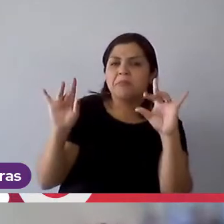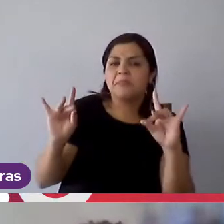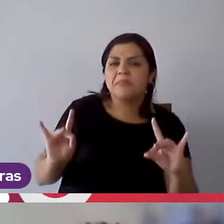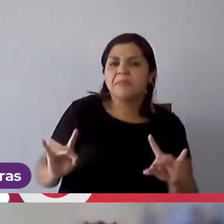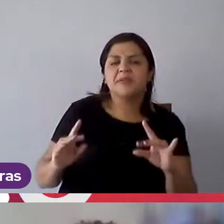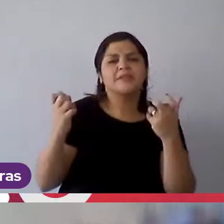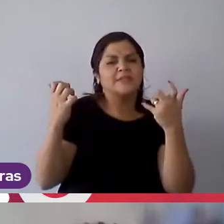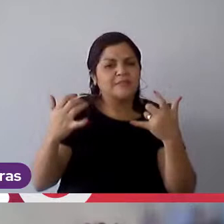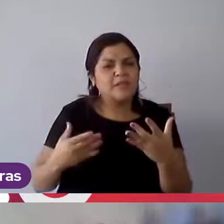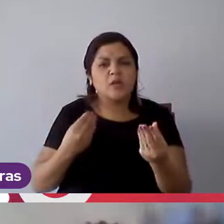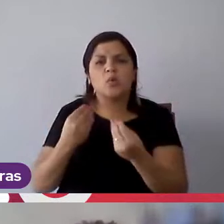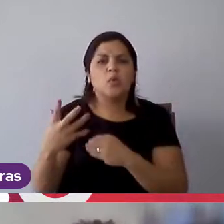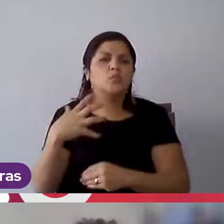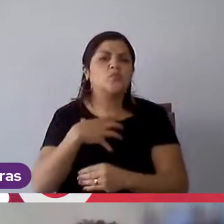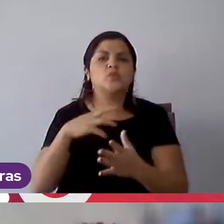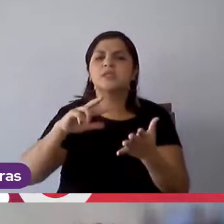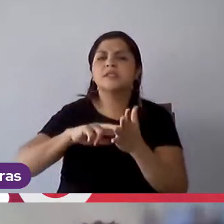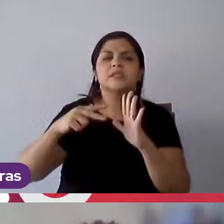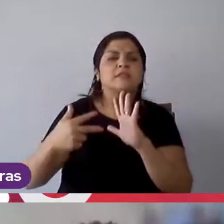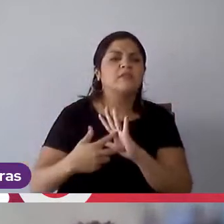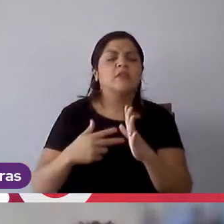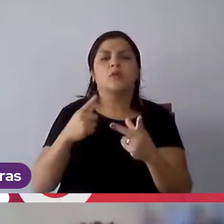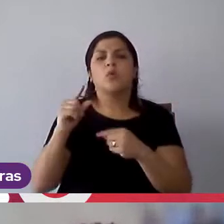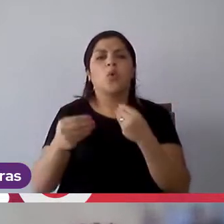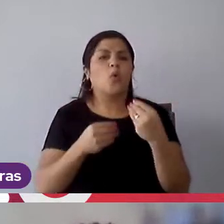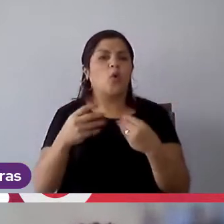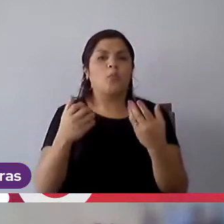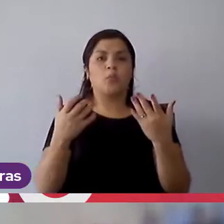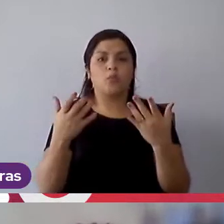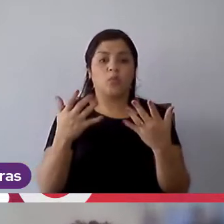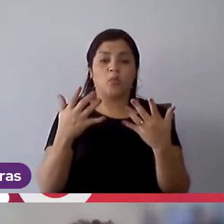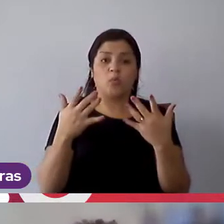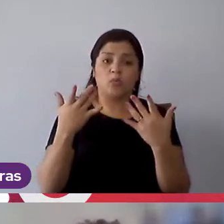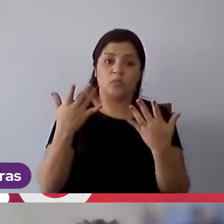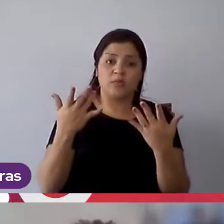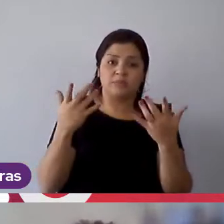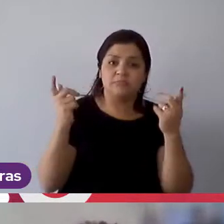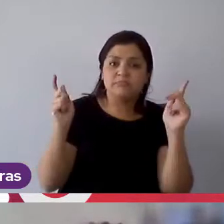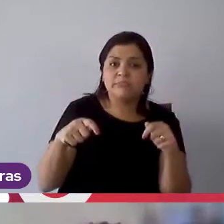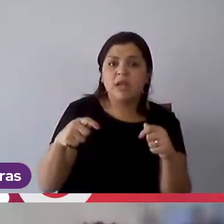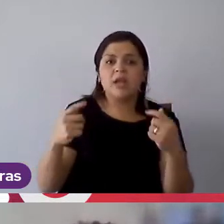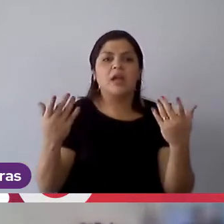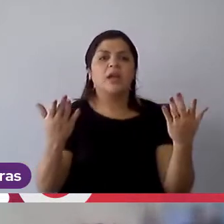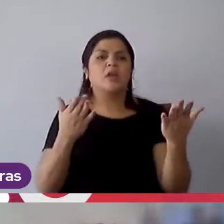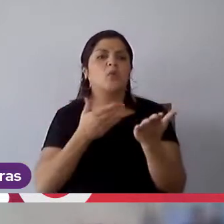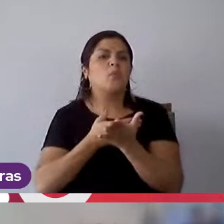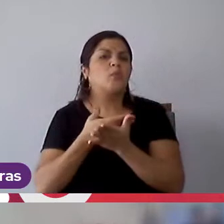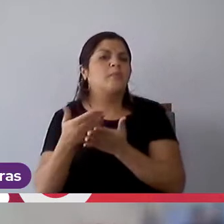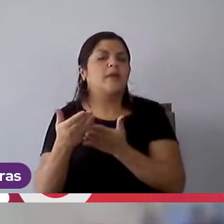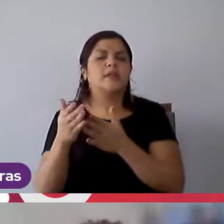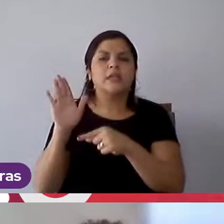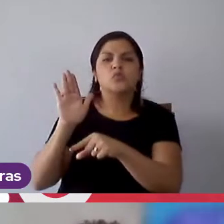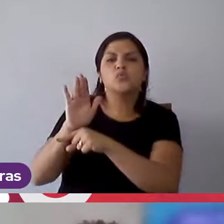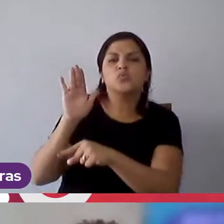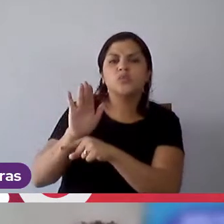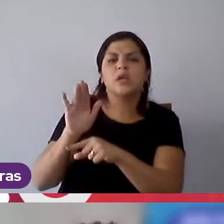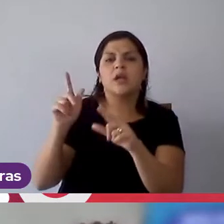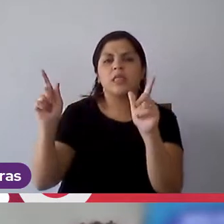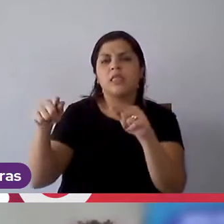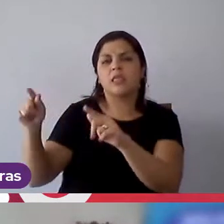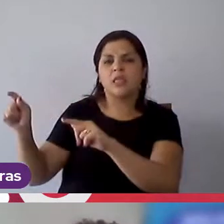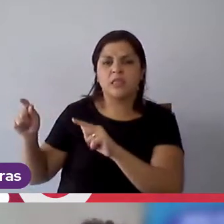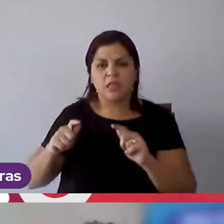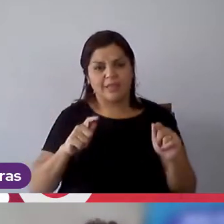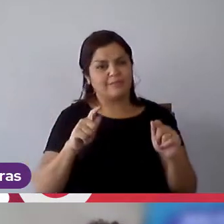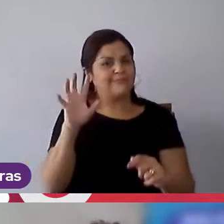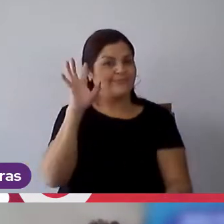alto, mas ele me explica como funciona e onde que finanças entram aqui, como que eu realmente posso te ajudar, existe esse intercâmbio e isso